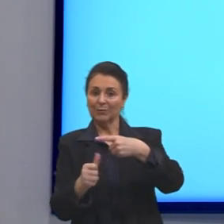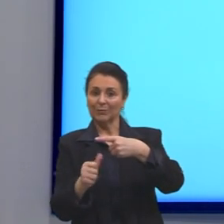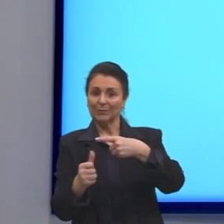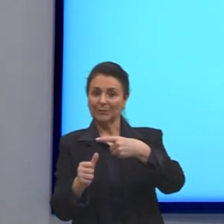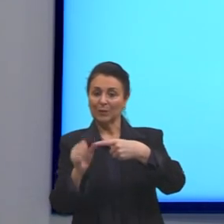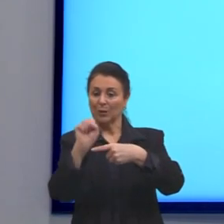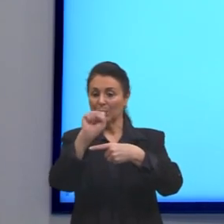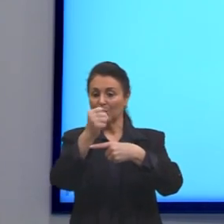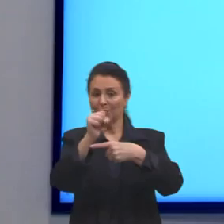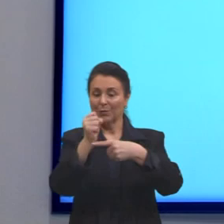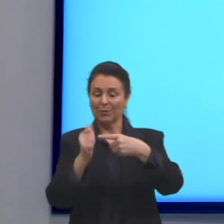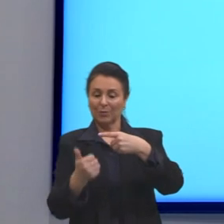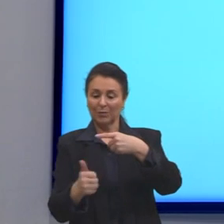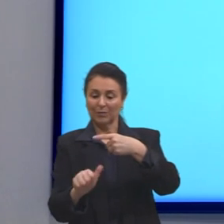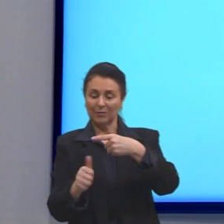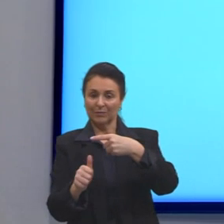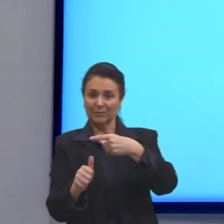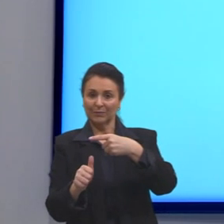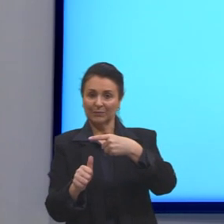sobre 11.